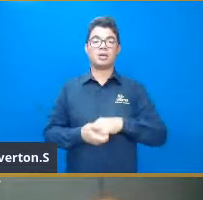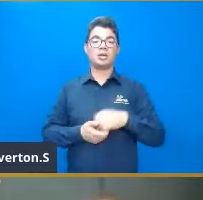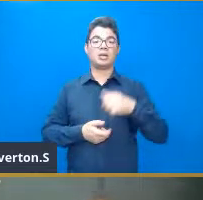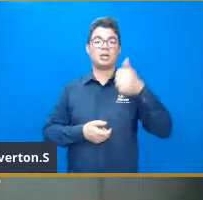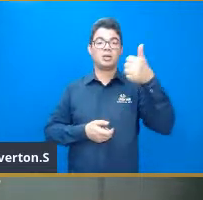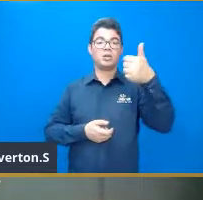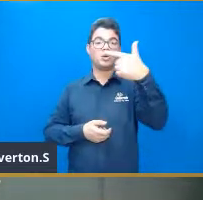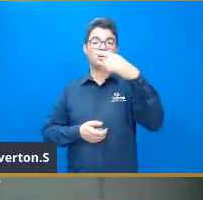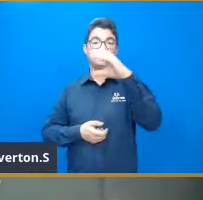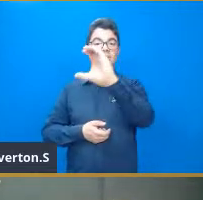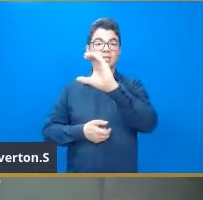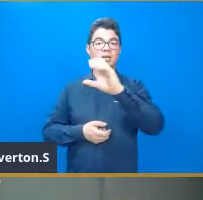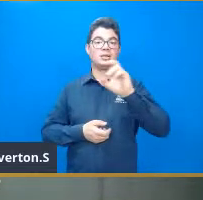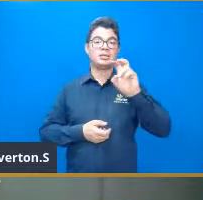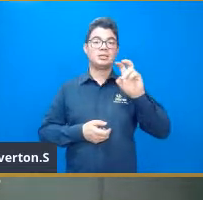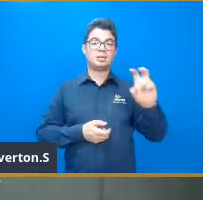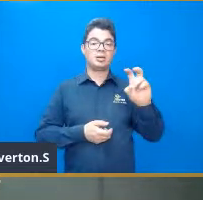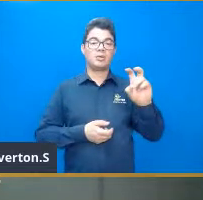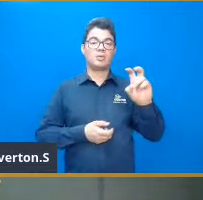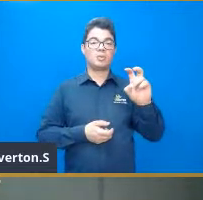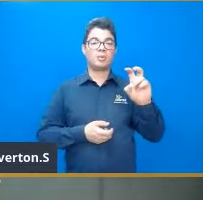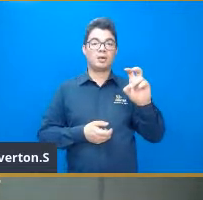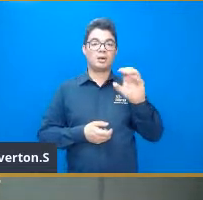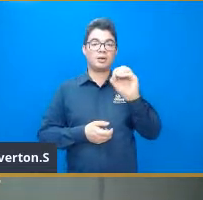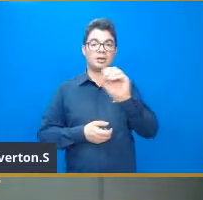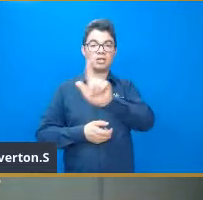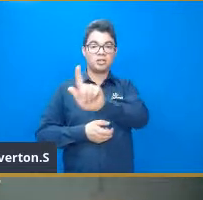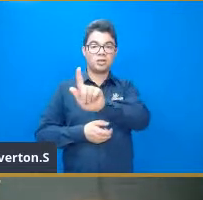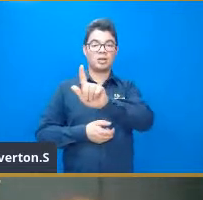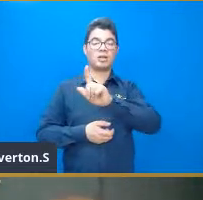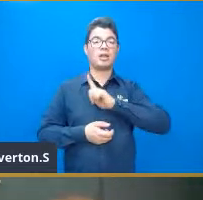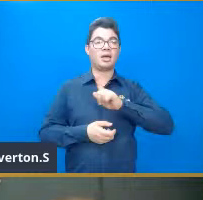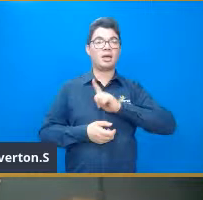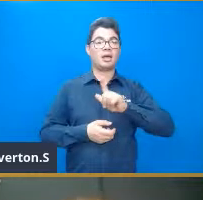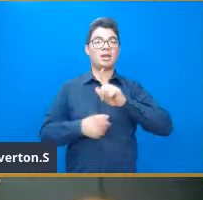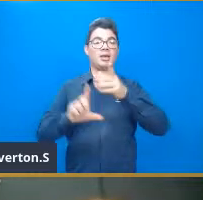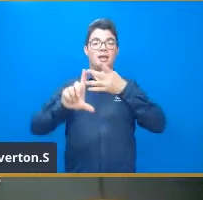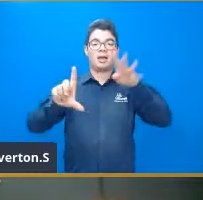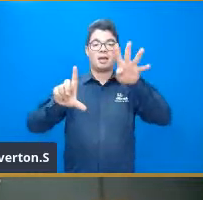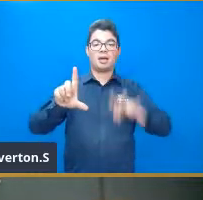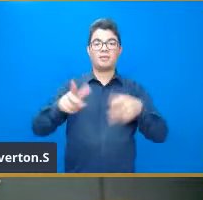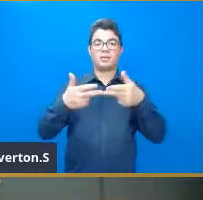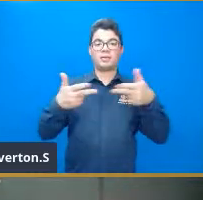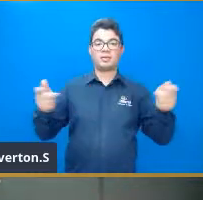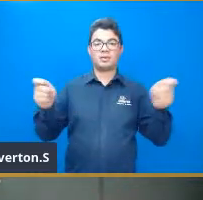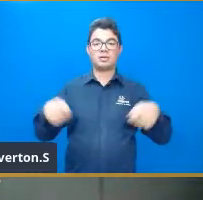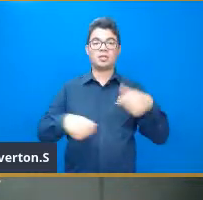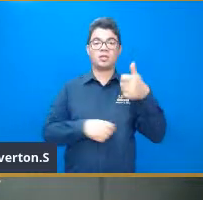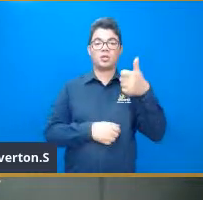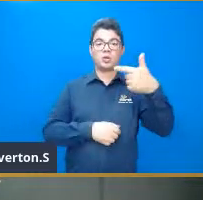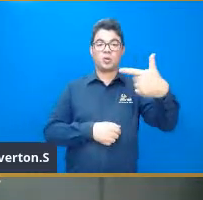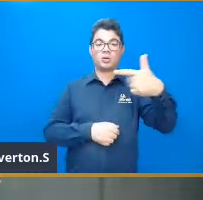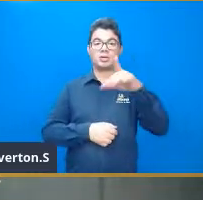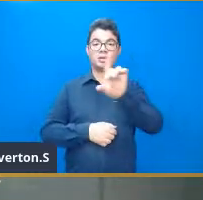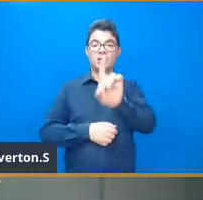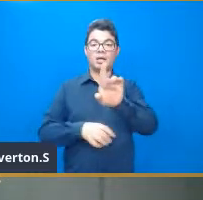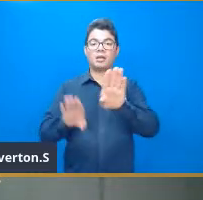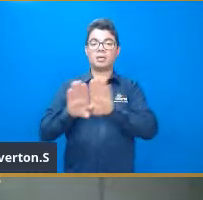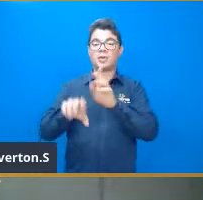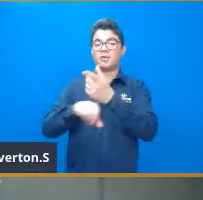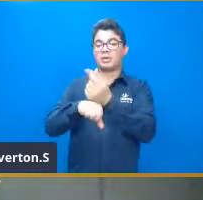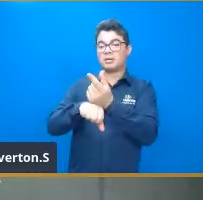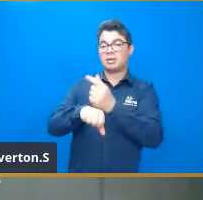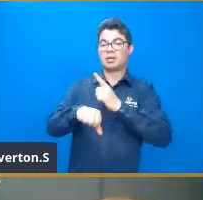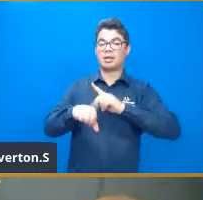financeira, a 50G, que o Manuel colocou agora ali, aí a calculadora gráfica, tem a 12B, que ela também é financeira, existem mais